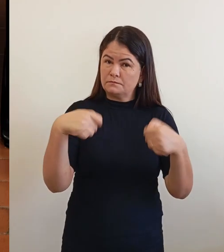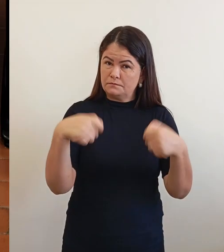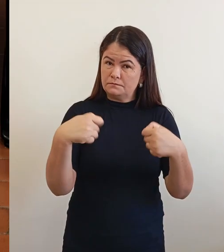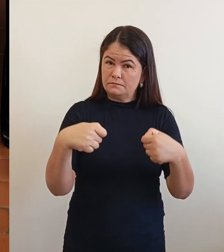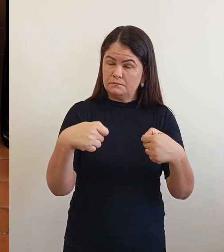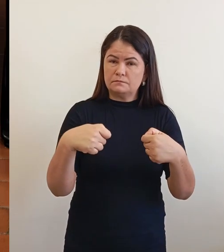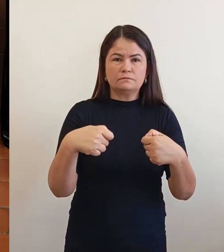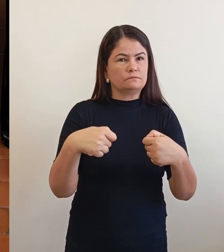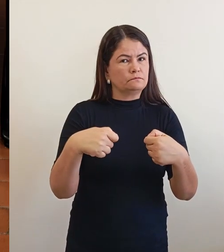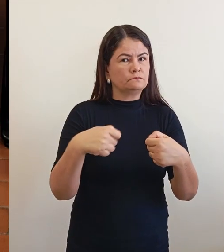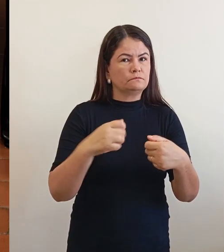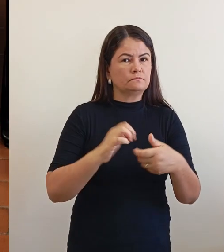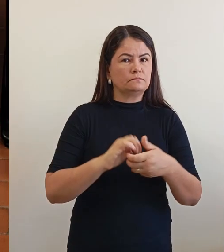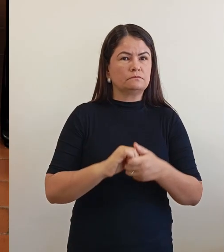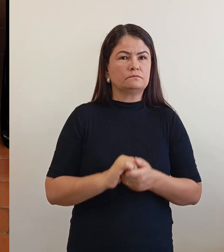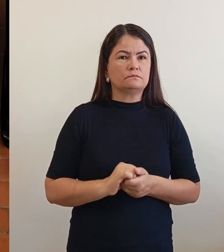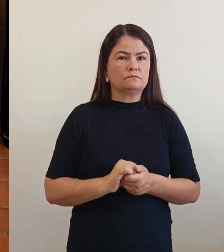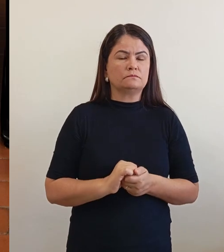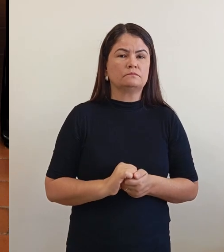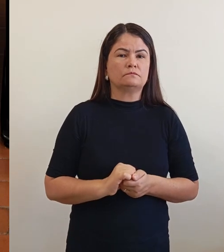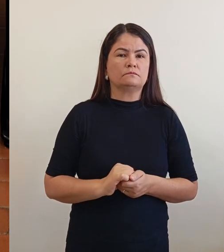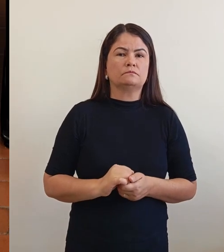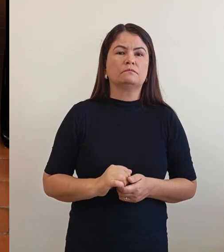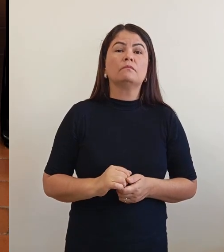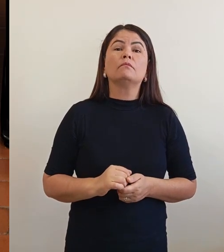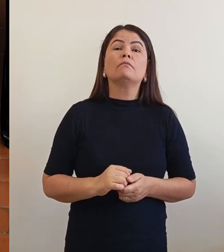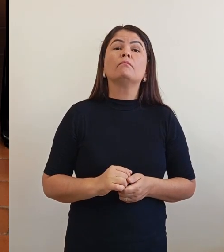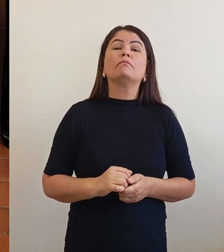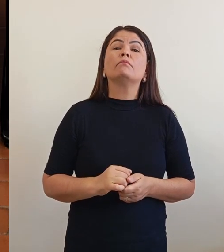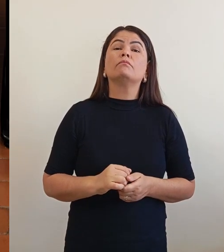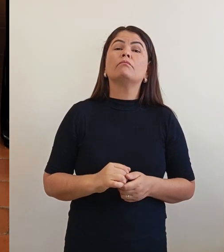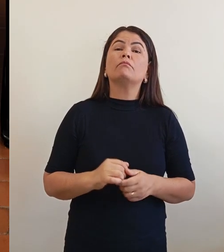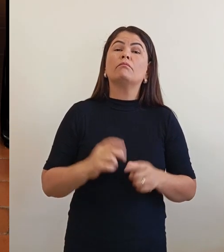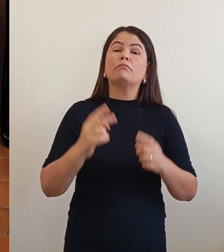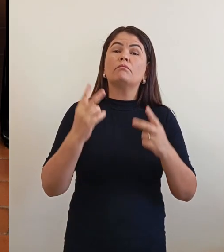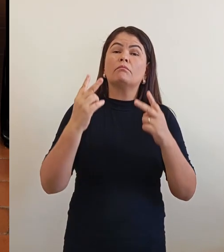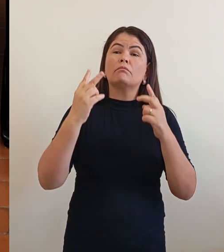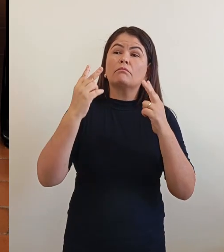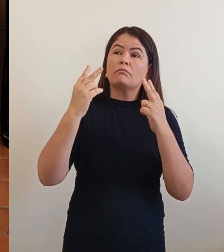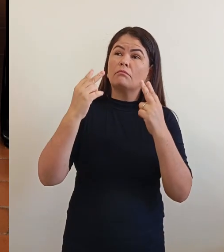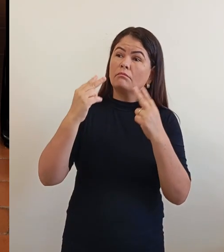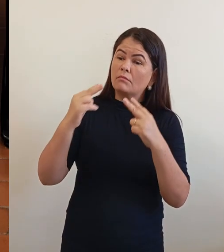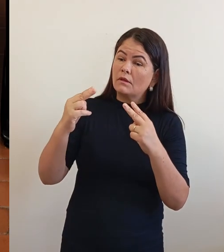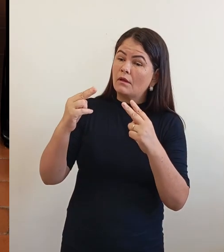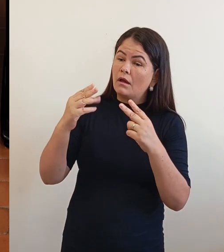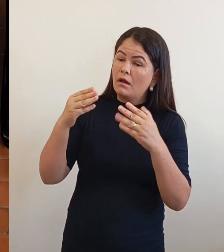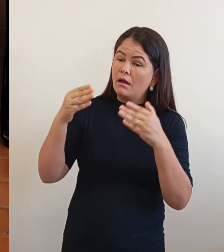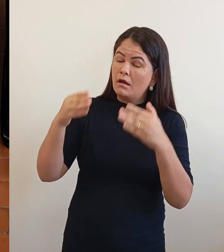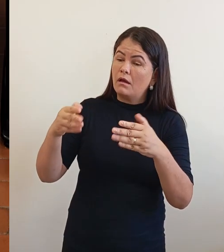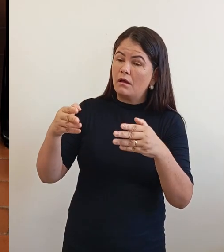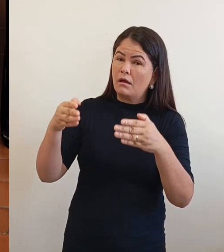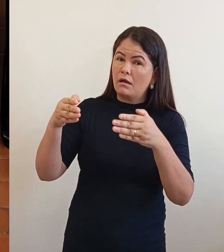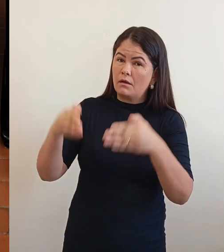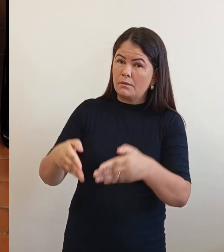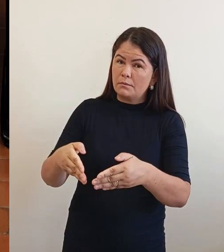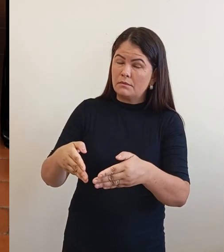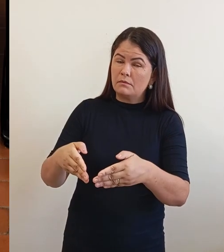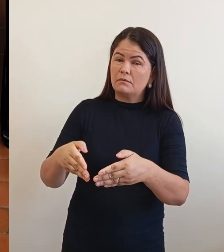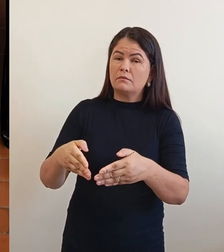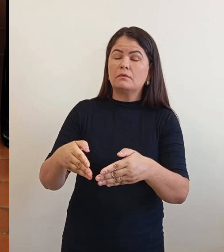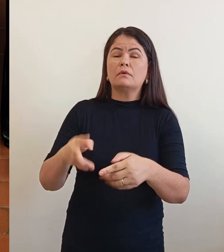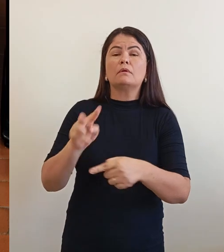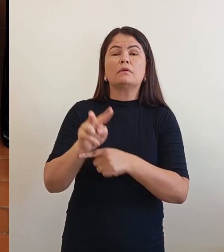uma visão muito assim, específica em cima, que é preservar as